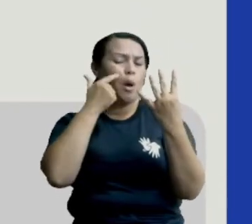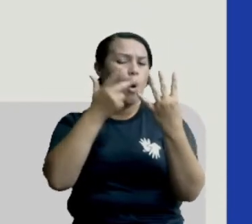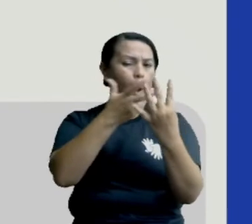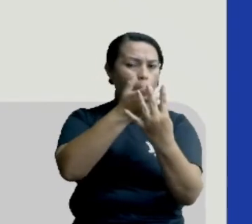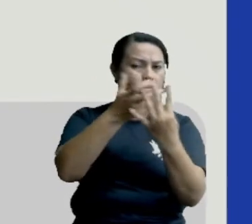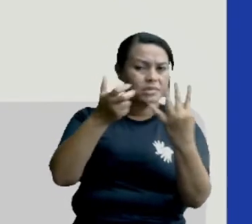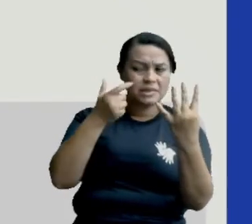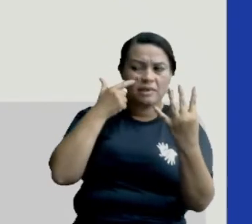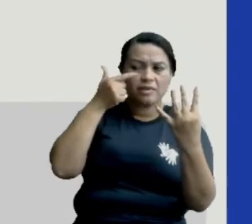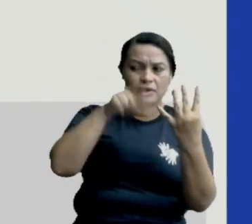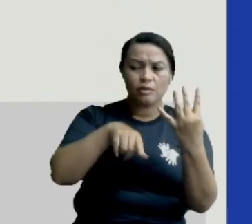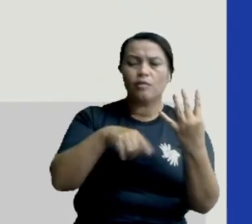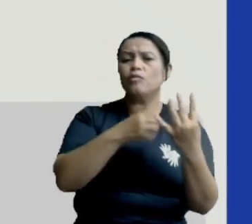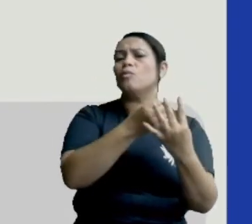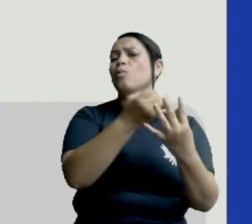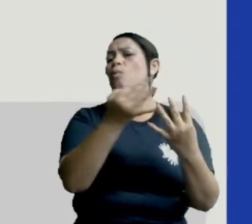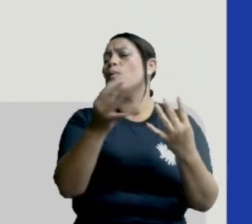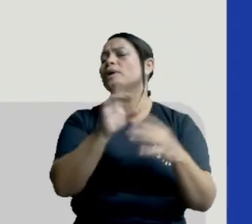Então,